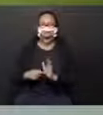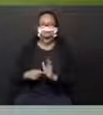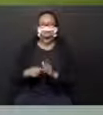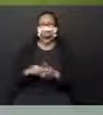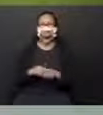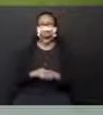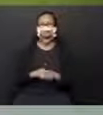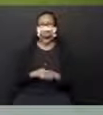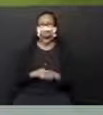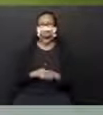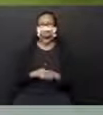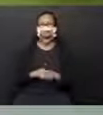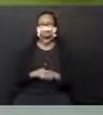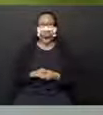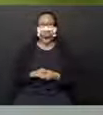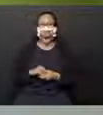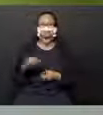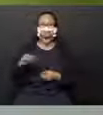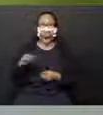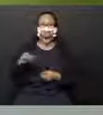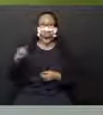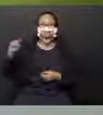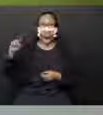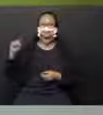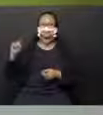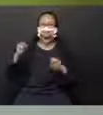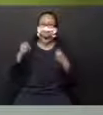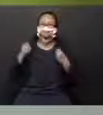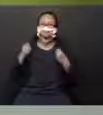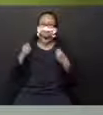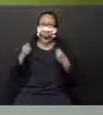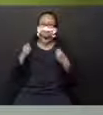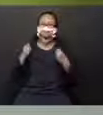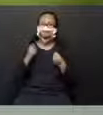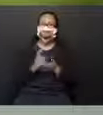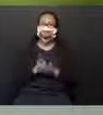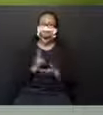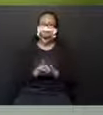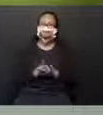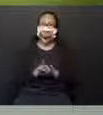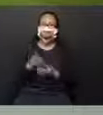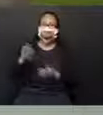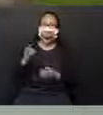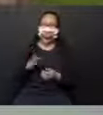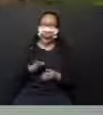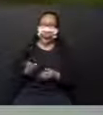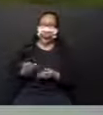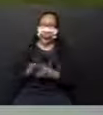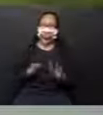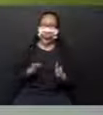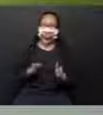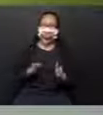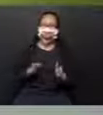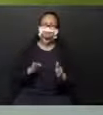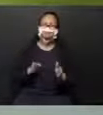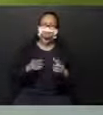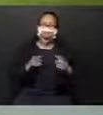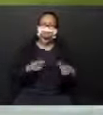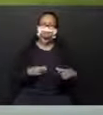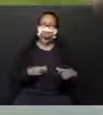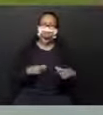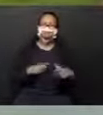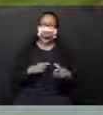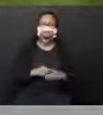Então, a setinha, ela sempre fica na direção que a luz está apontando, ok? Respondendo agora lá na